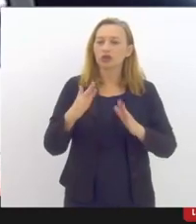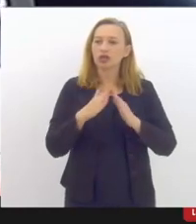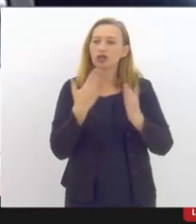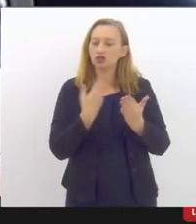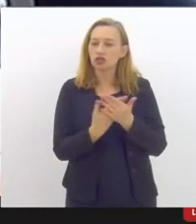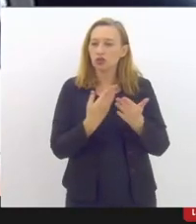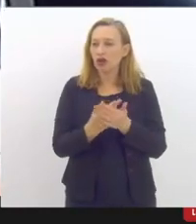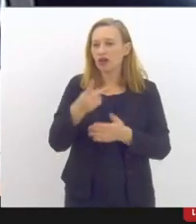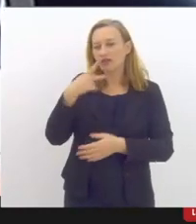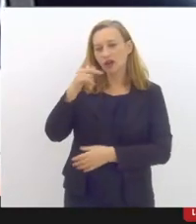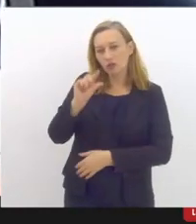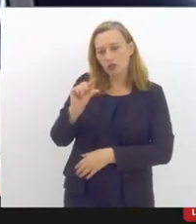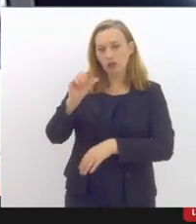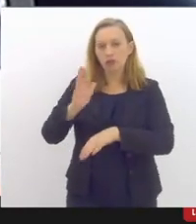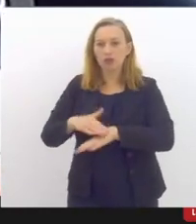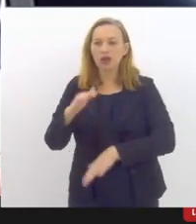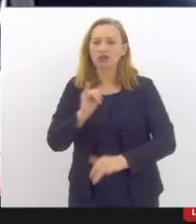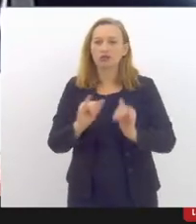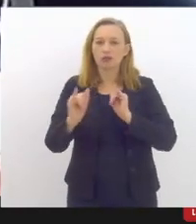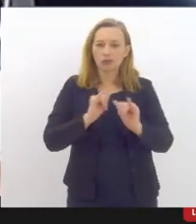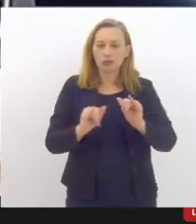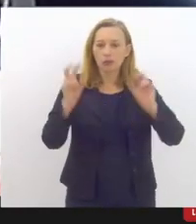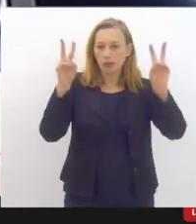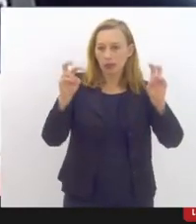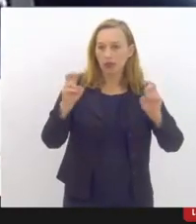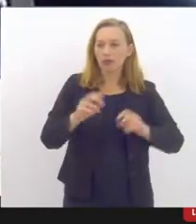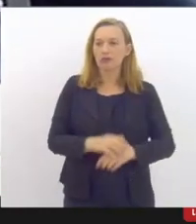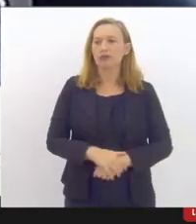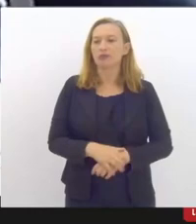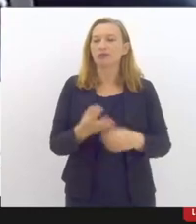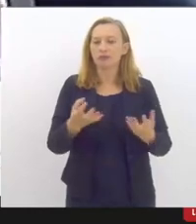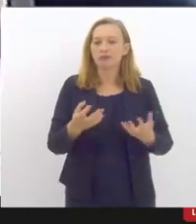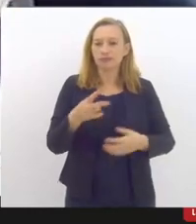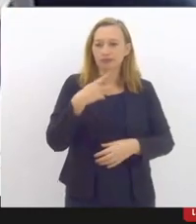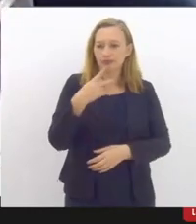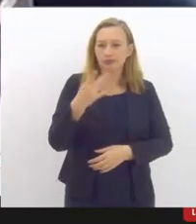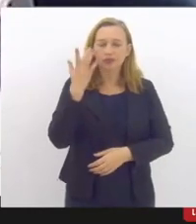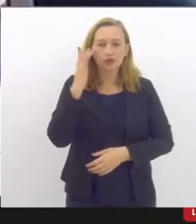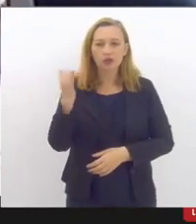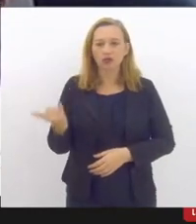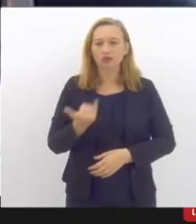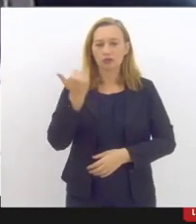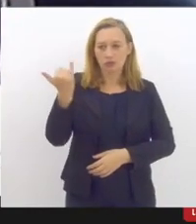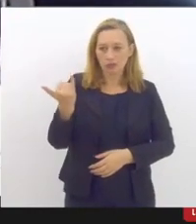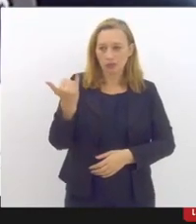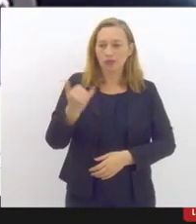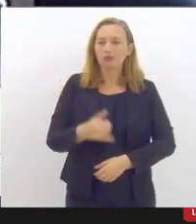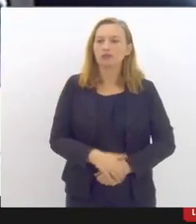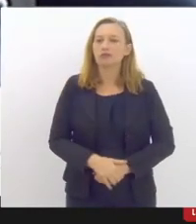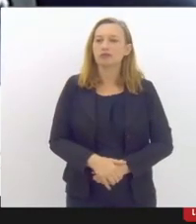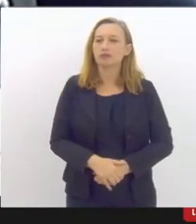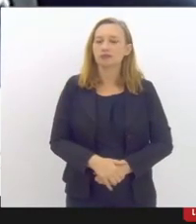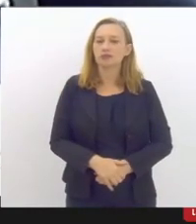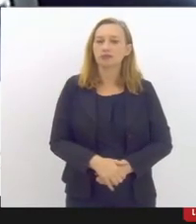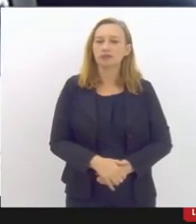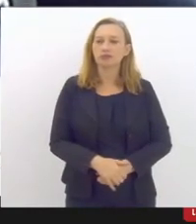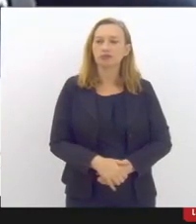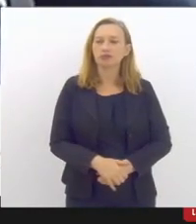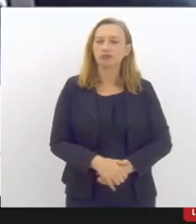trazer um pouco mais de informação sobre isso. O que eu queria falar e que eu acho que é importante é que